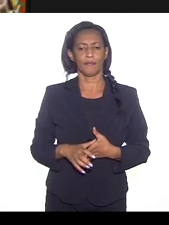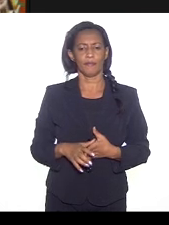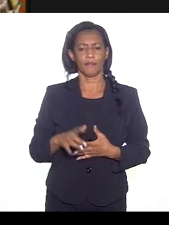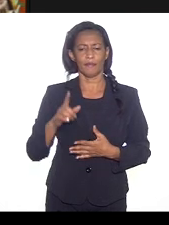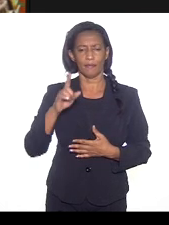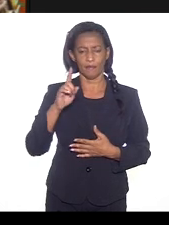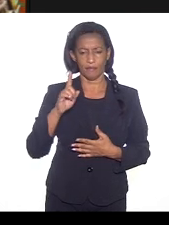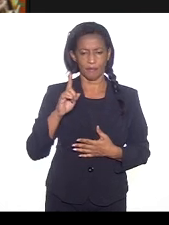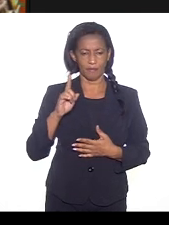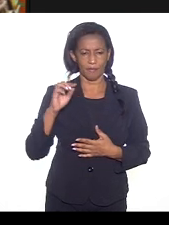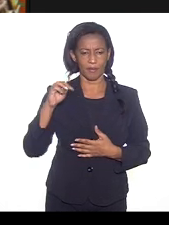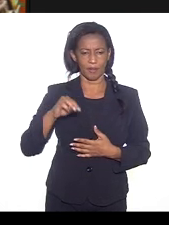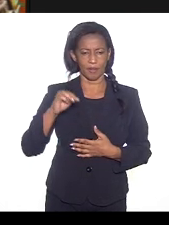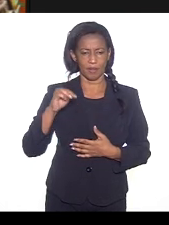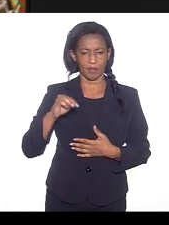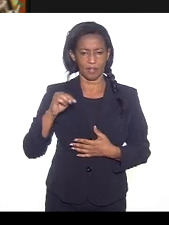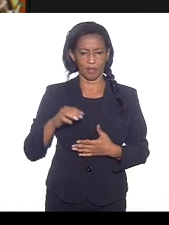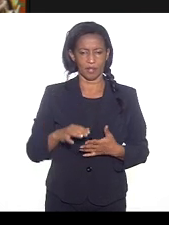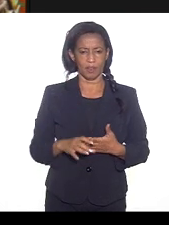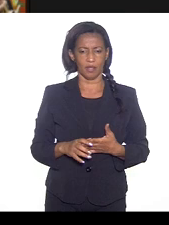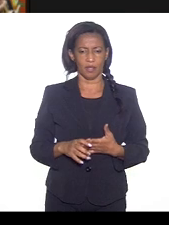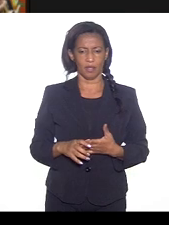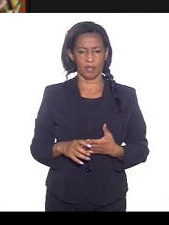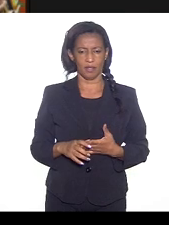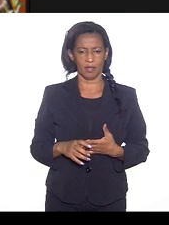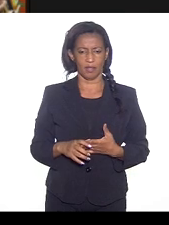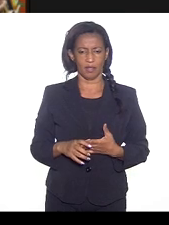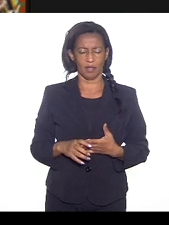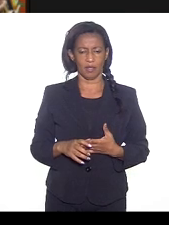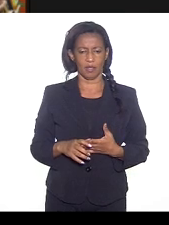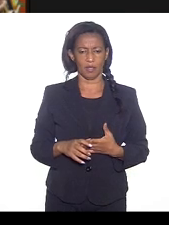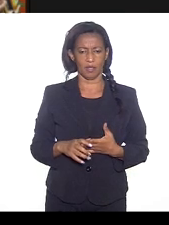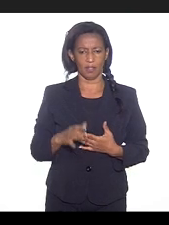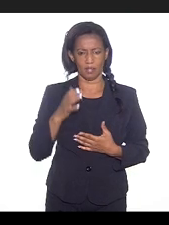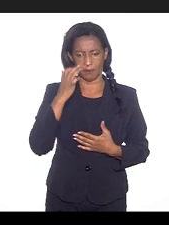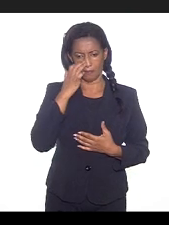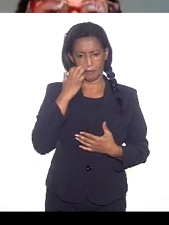construção da... Alana está com o áudio aberto.